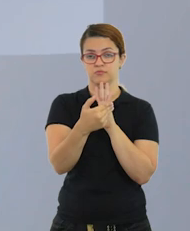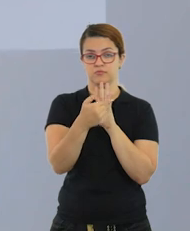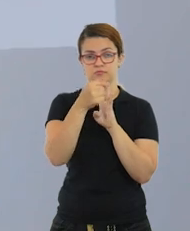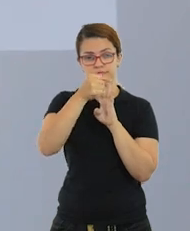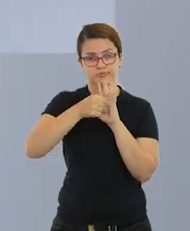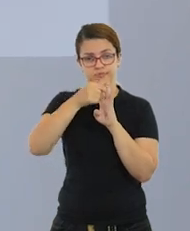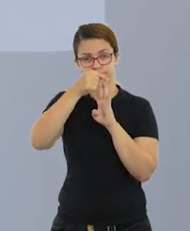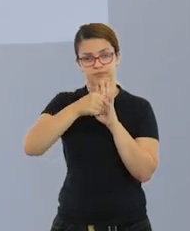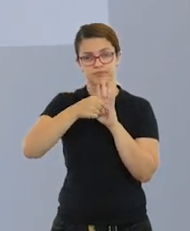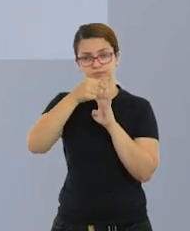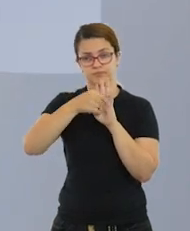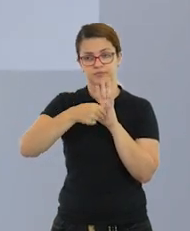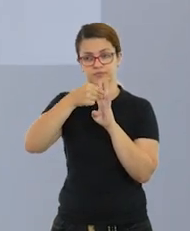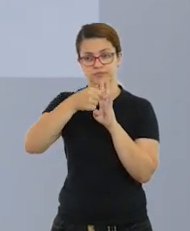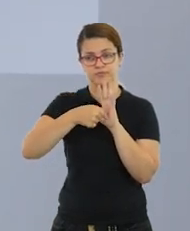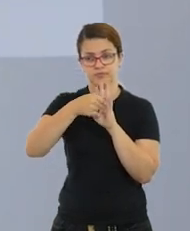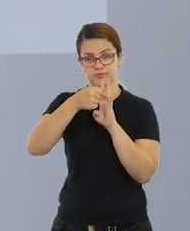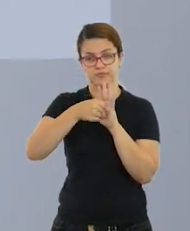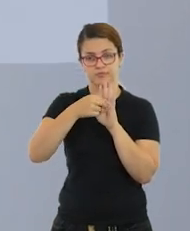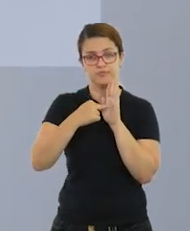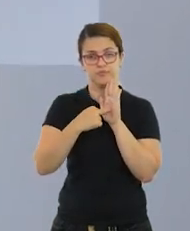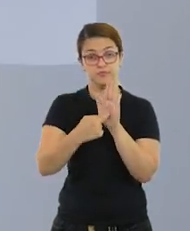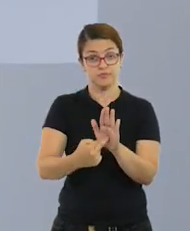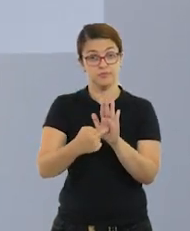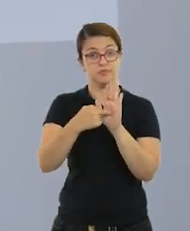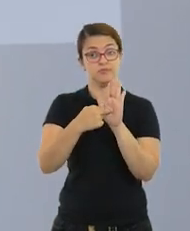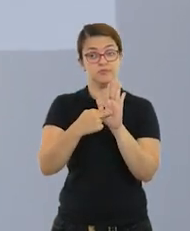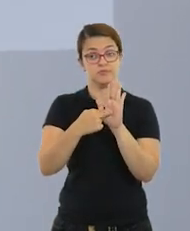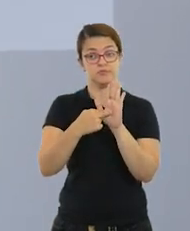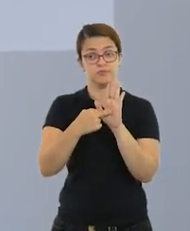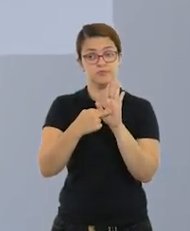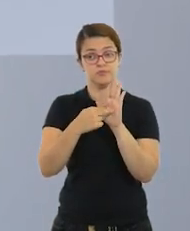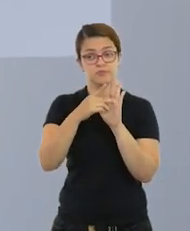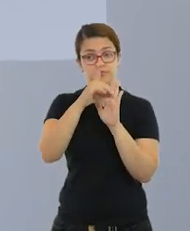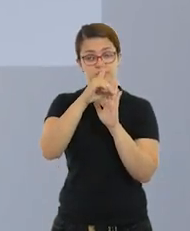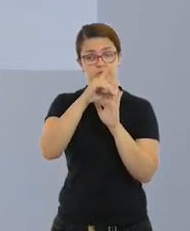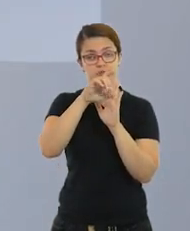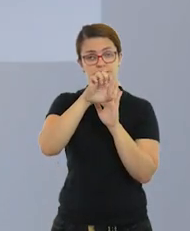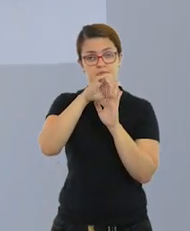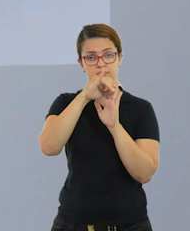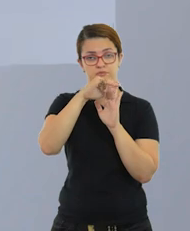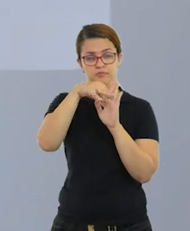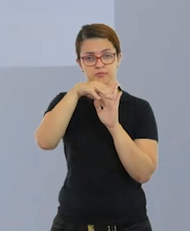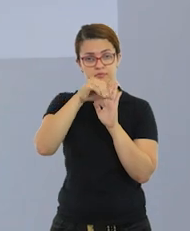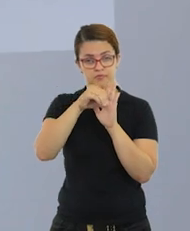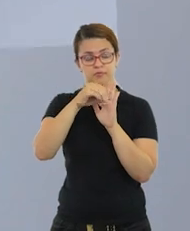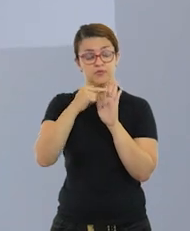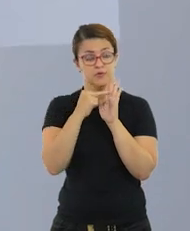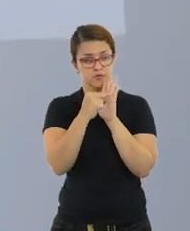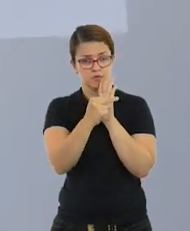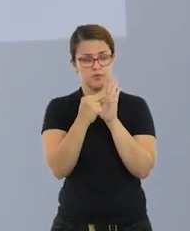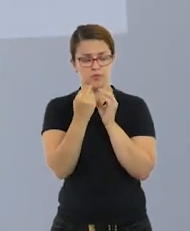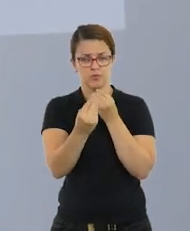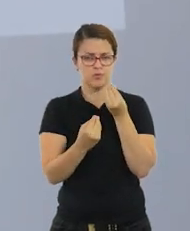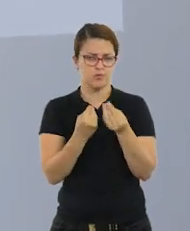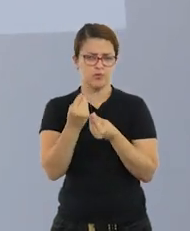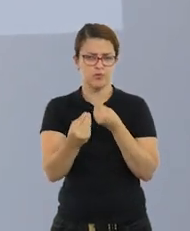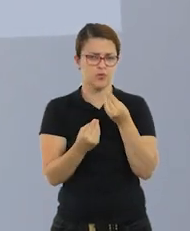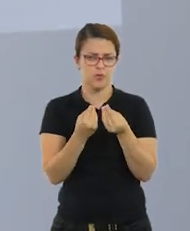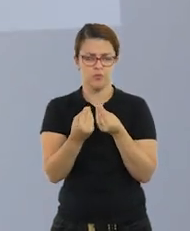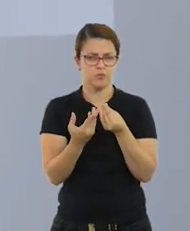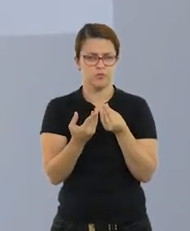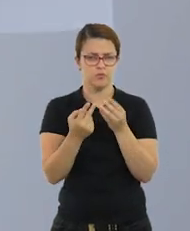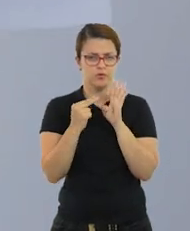da vírgula, na nossa primeira casa decimal, que é representada pelo décimo. Então nós lemos 2 décimos.